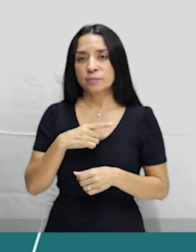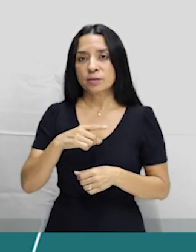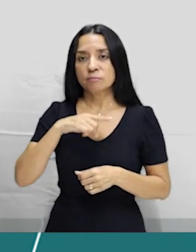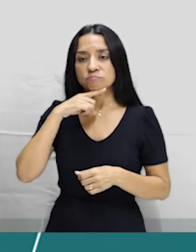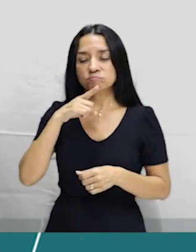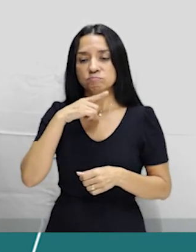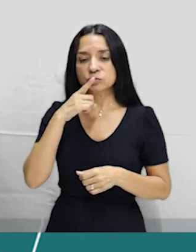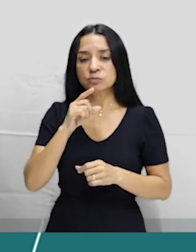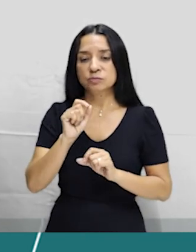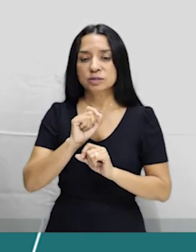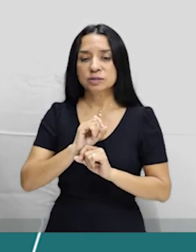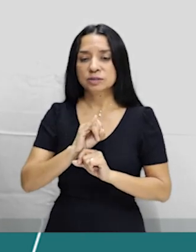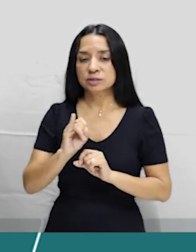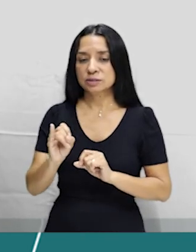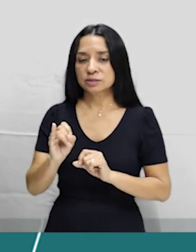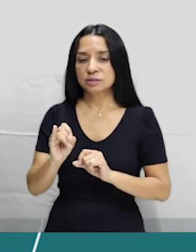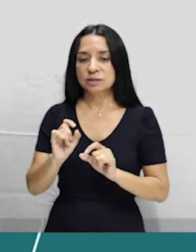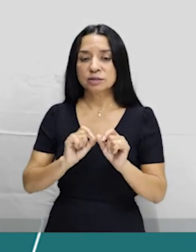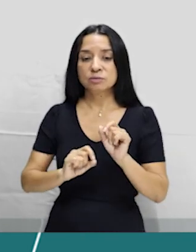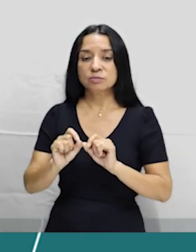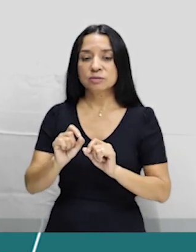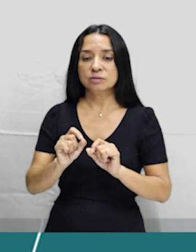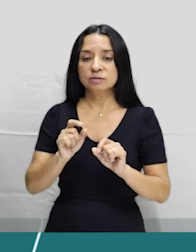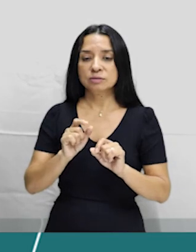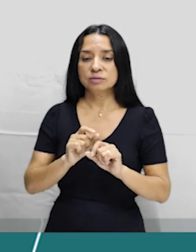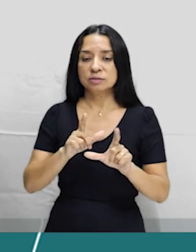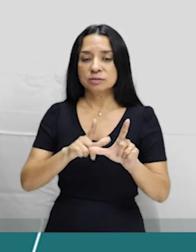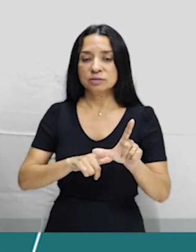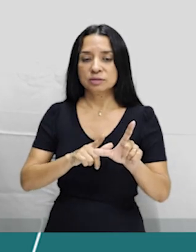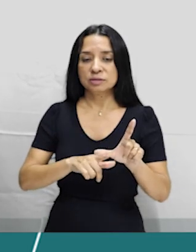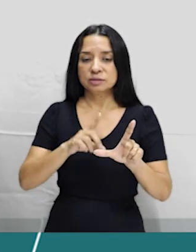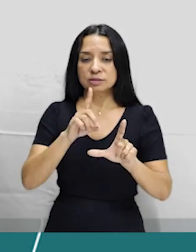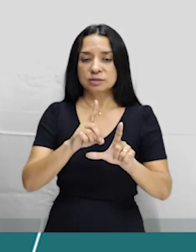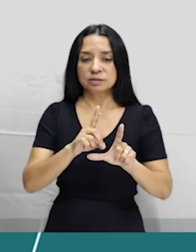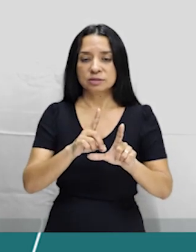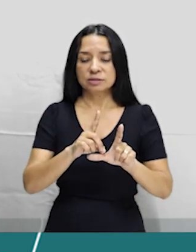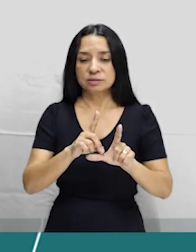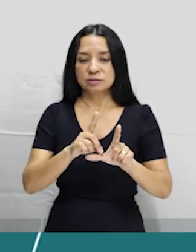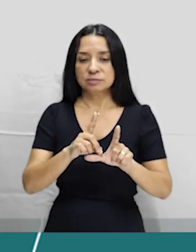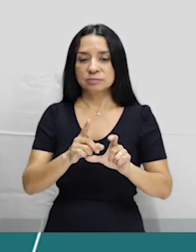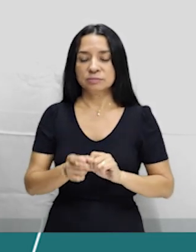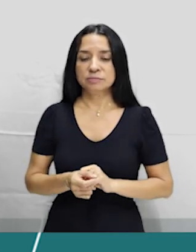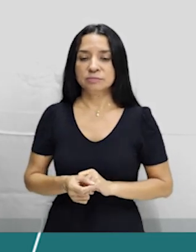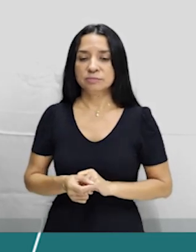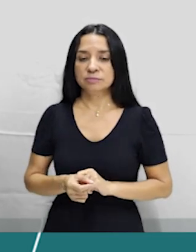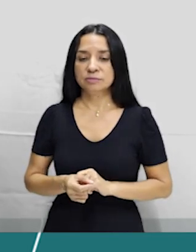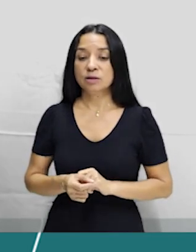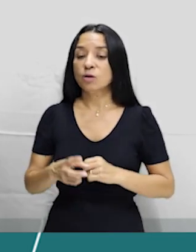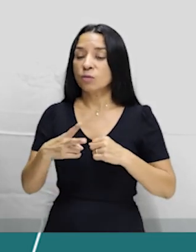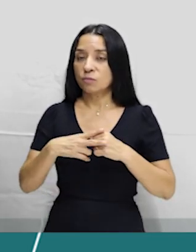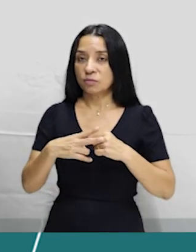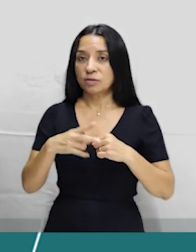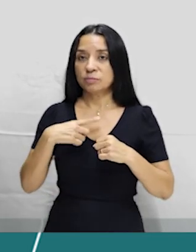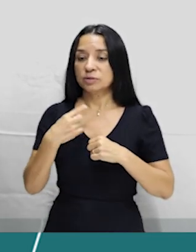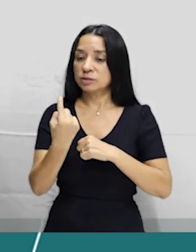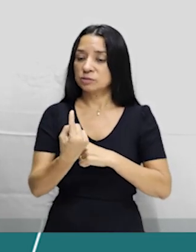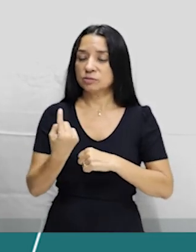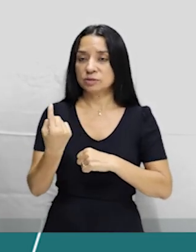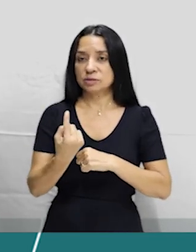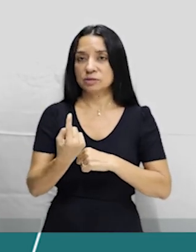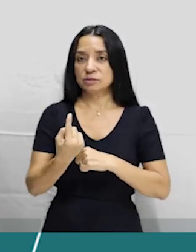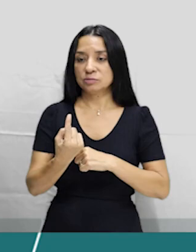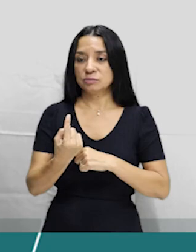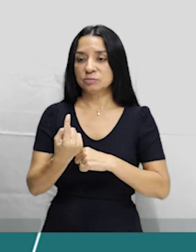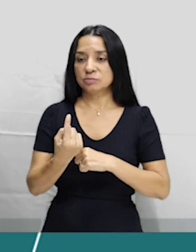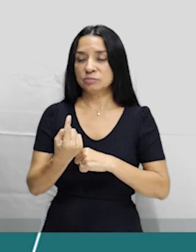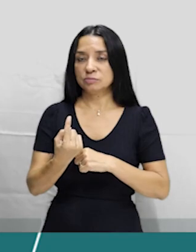dúvida se era o presente do subjuntivo? Porque aqui eu coloquei o verbo sozinho, ele não veio com o seu complemento, com aquela partícula